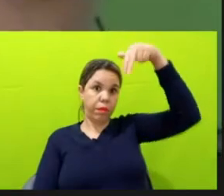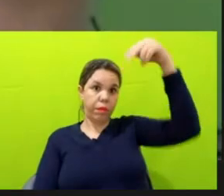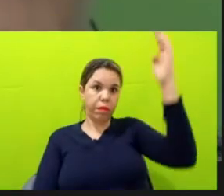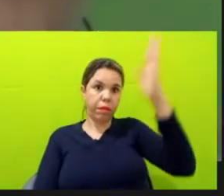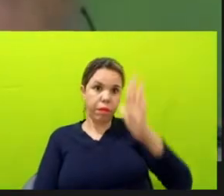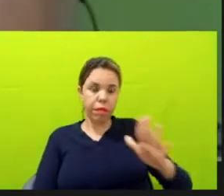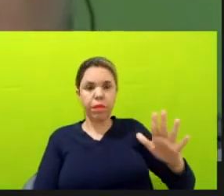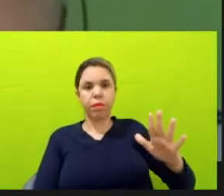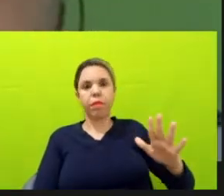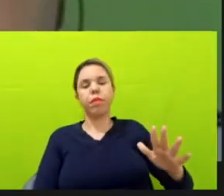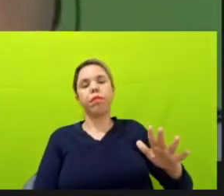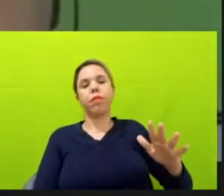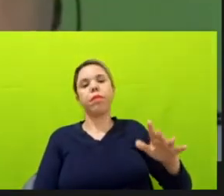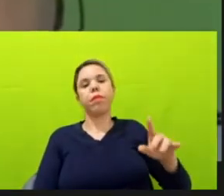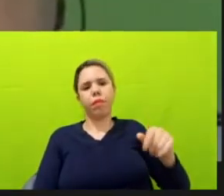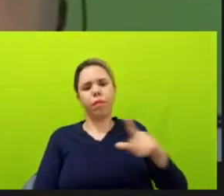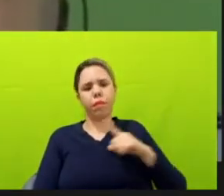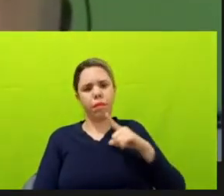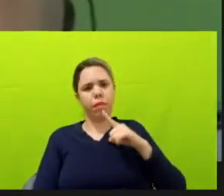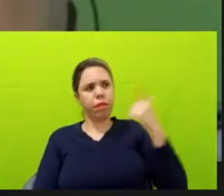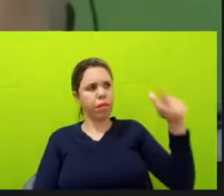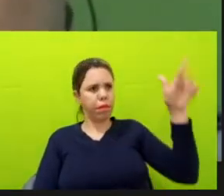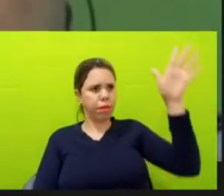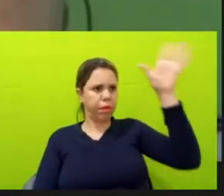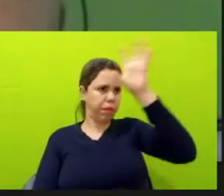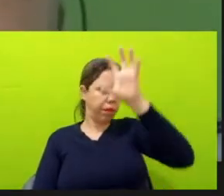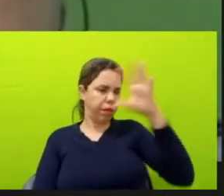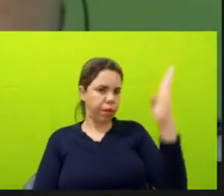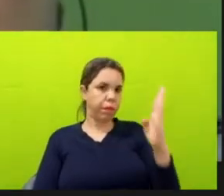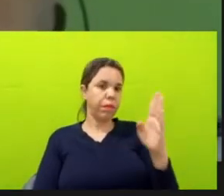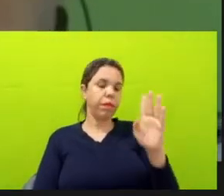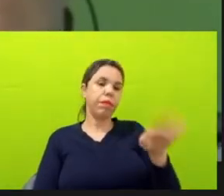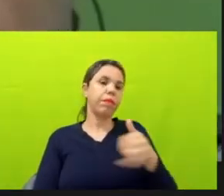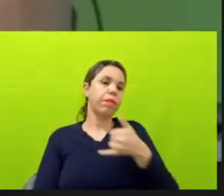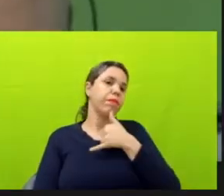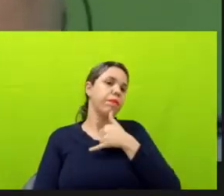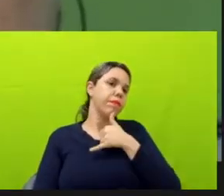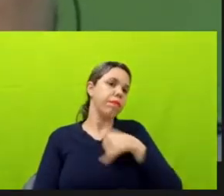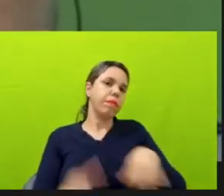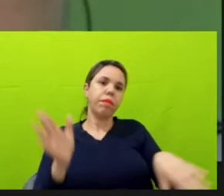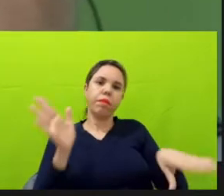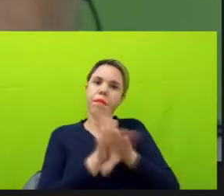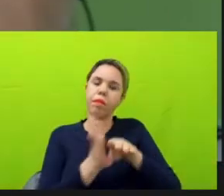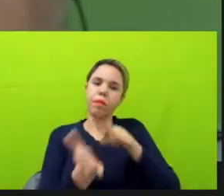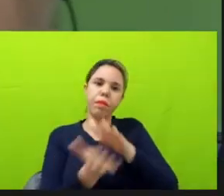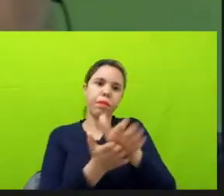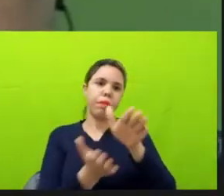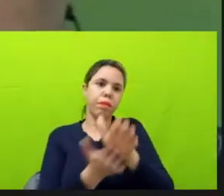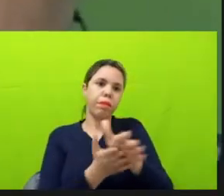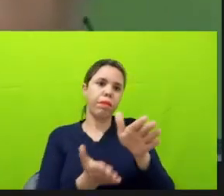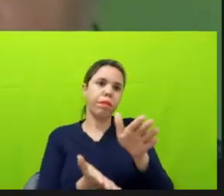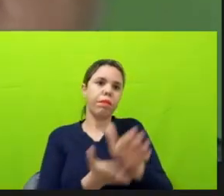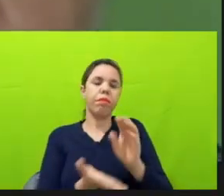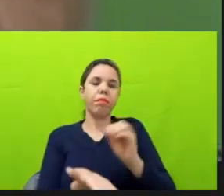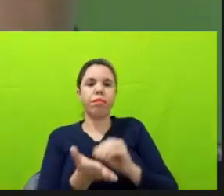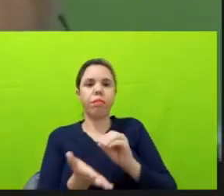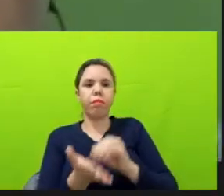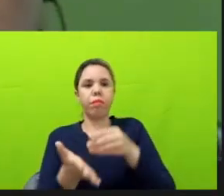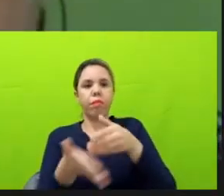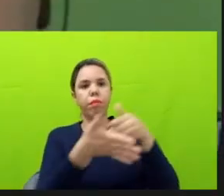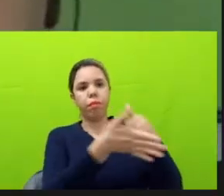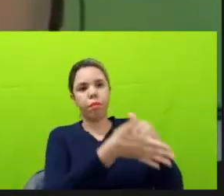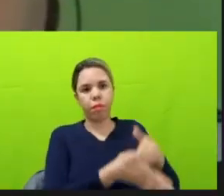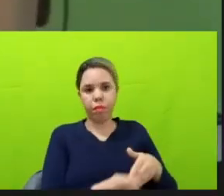não é diferente, tem em outras regiões do país, que infelizmente as notícias que são publicadas são os releases, né. Eu chamo isso de